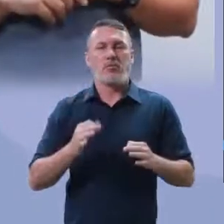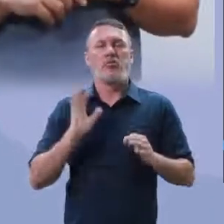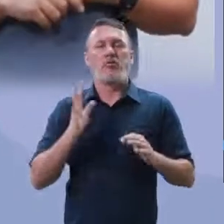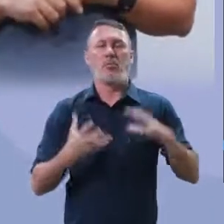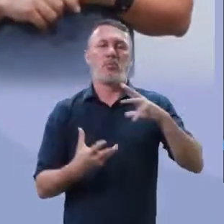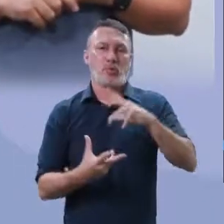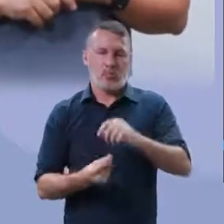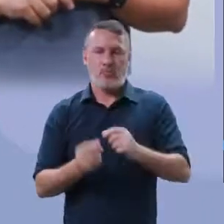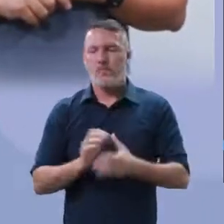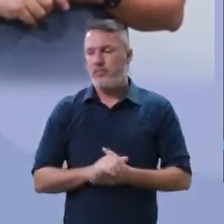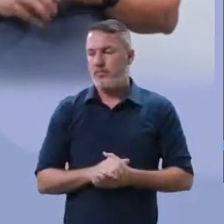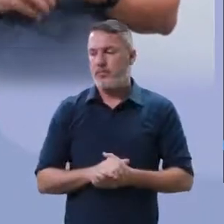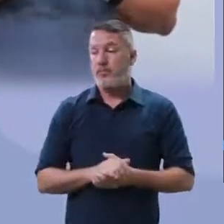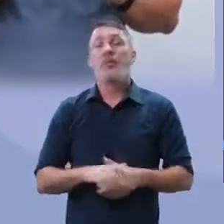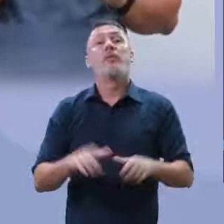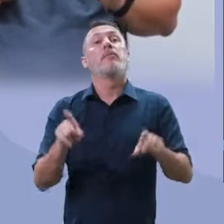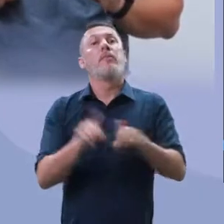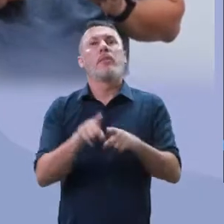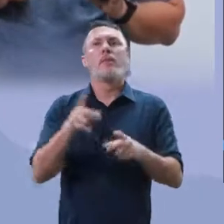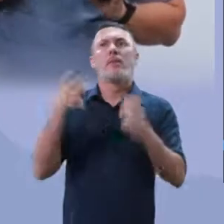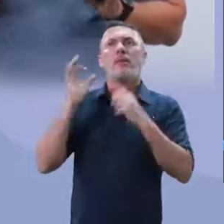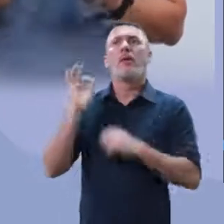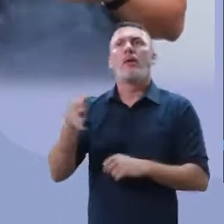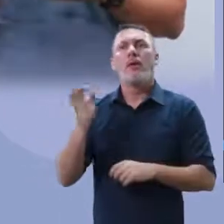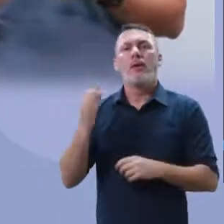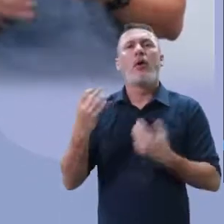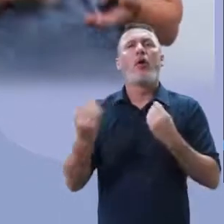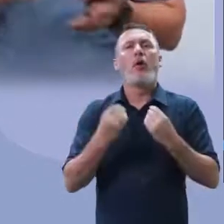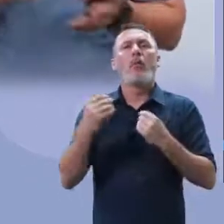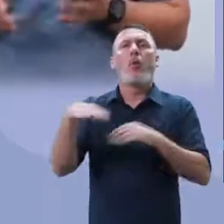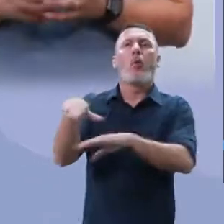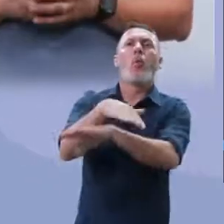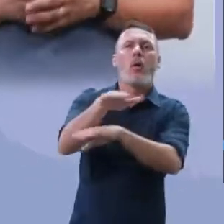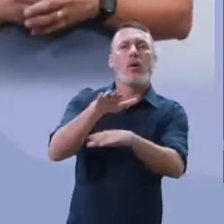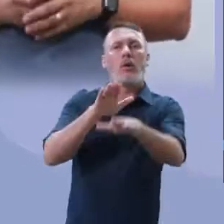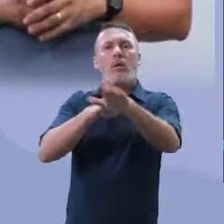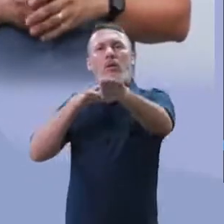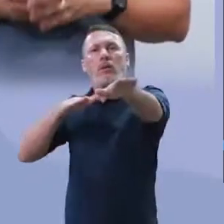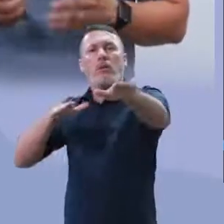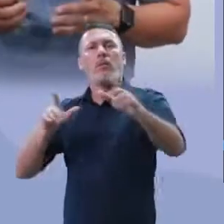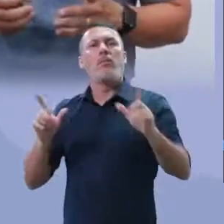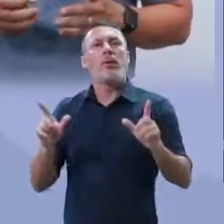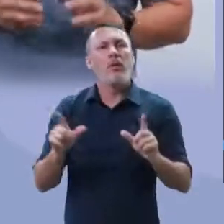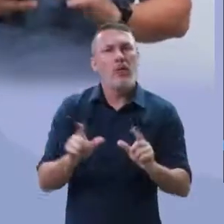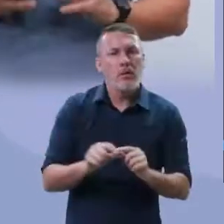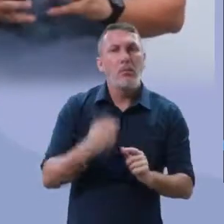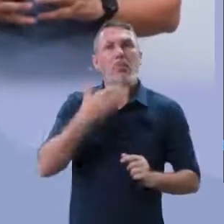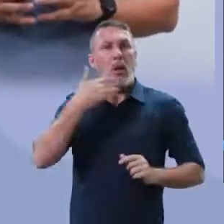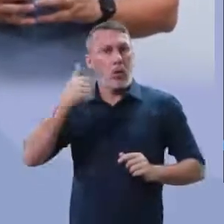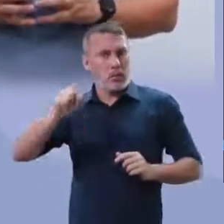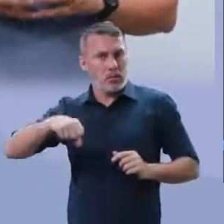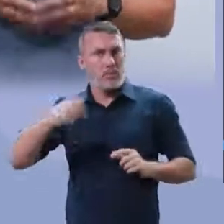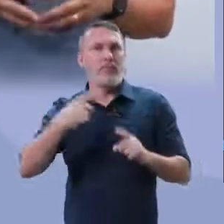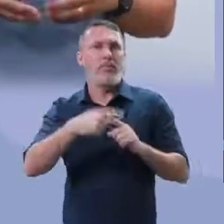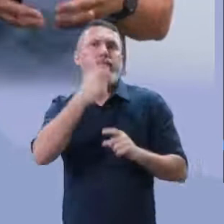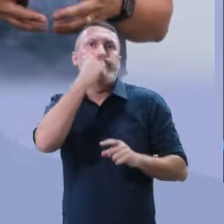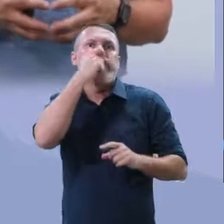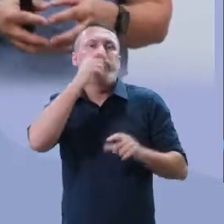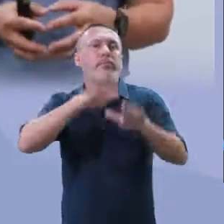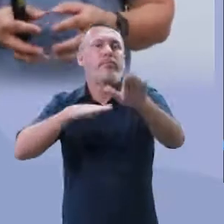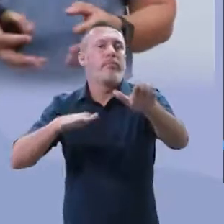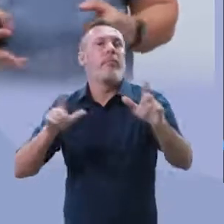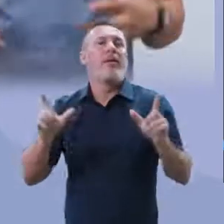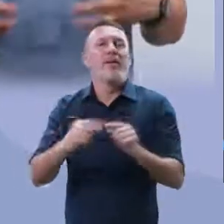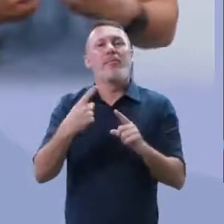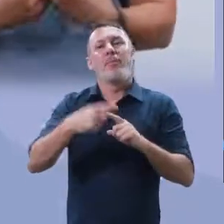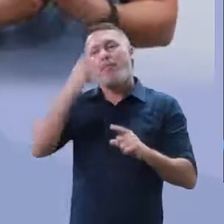que o trânsito ficou perfeito. Nós vamos trabalhar essa questão da mobilidade urbana. Melhorou-se. O trânsito nas grandes